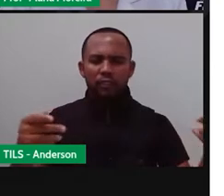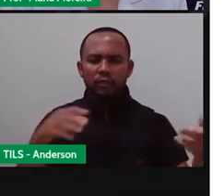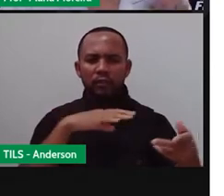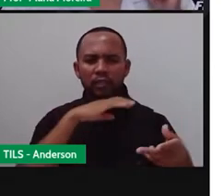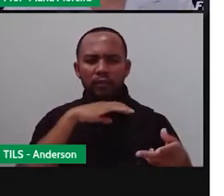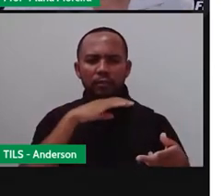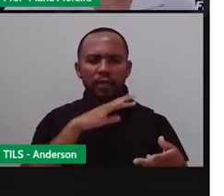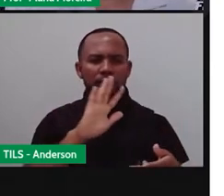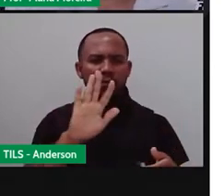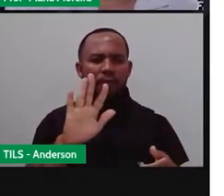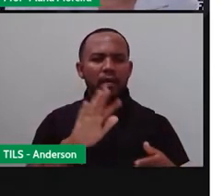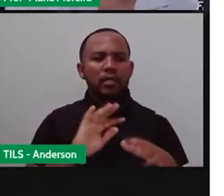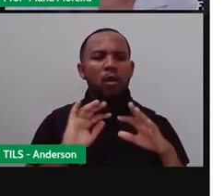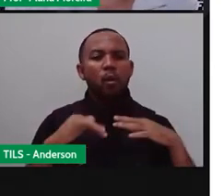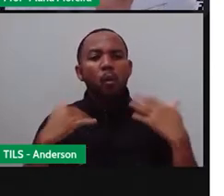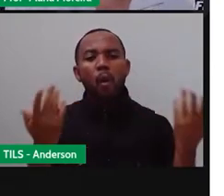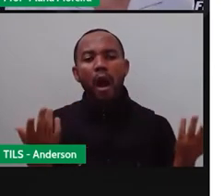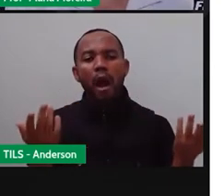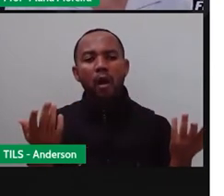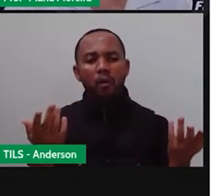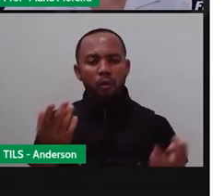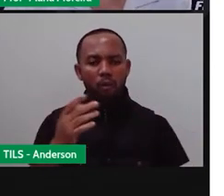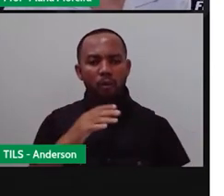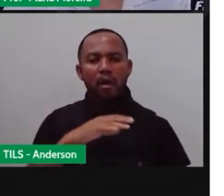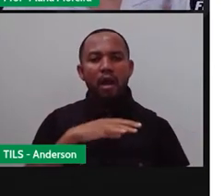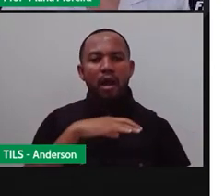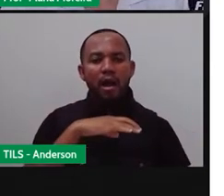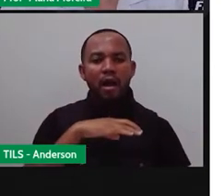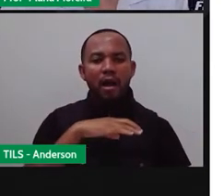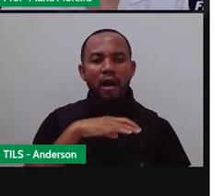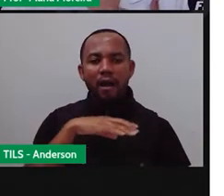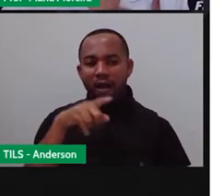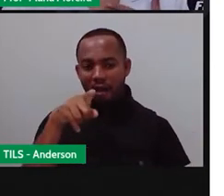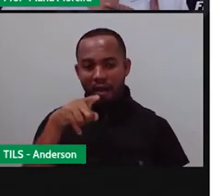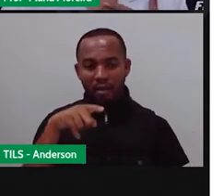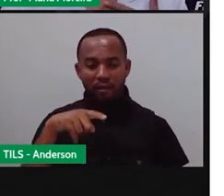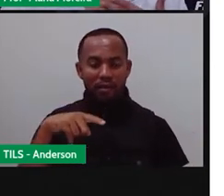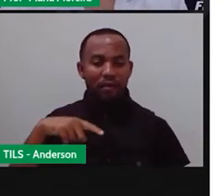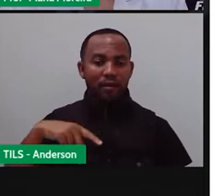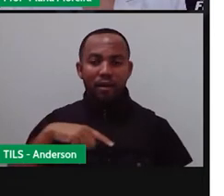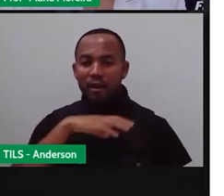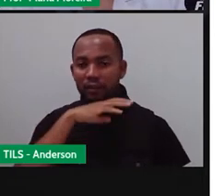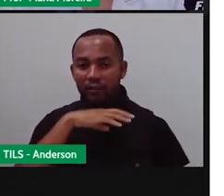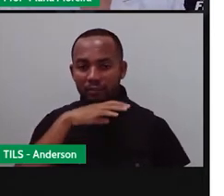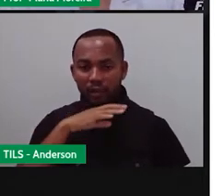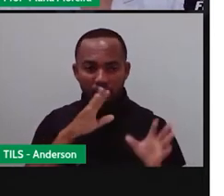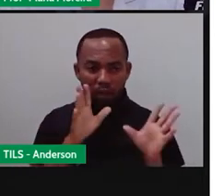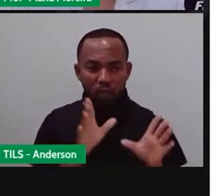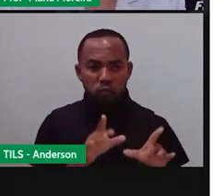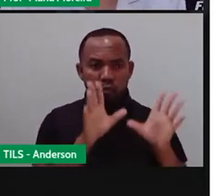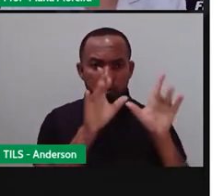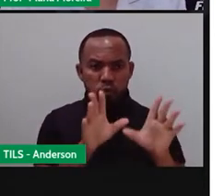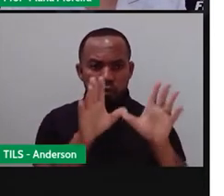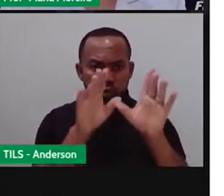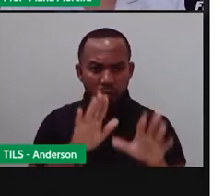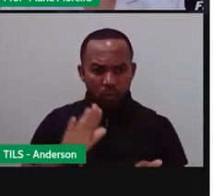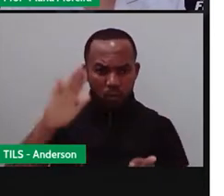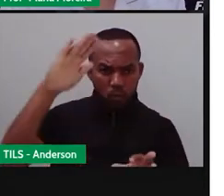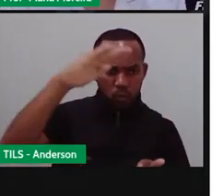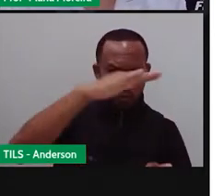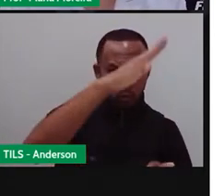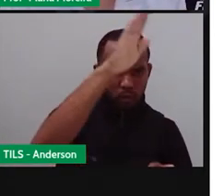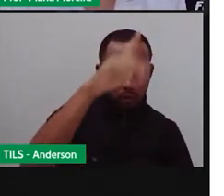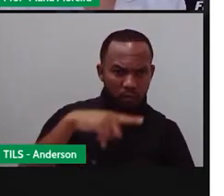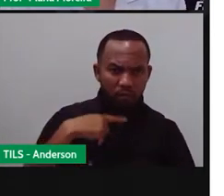Mas, e quais serão as aves que não voam? Bom, exemplos de aves que não voam. A galinha, que é muito conhecida a